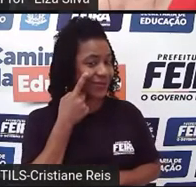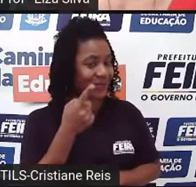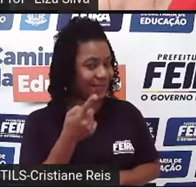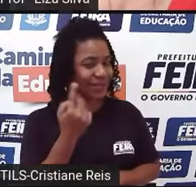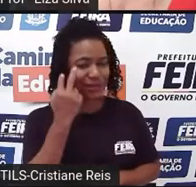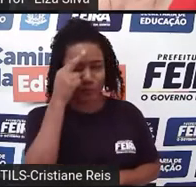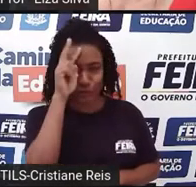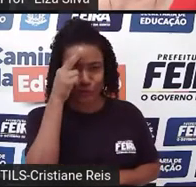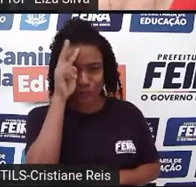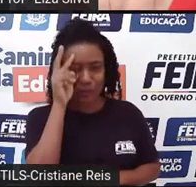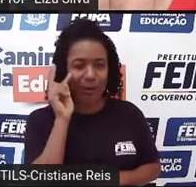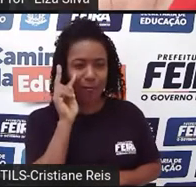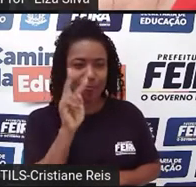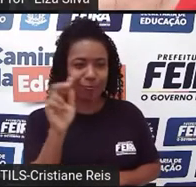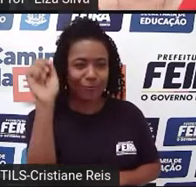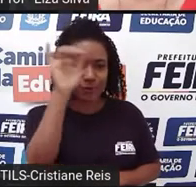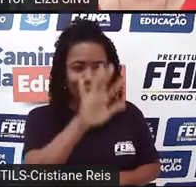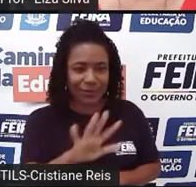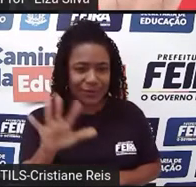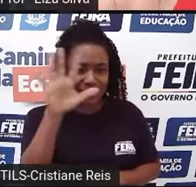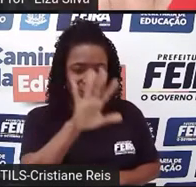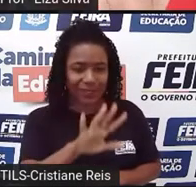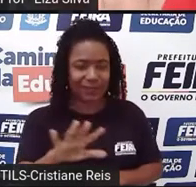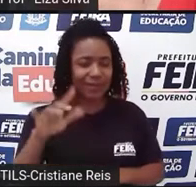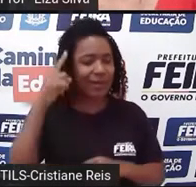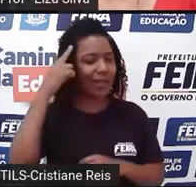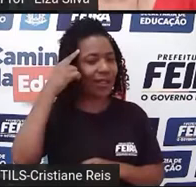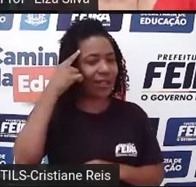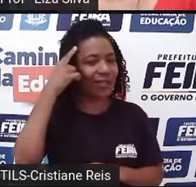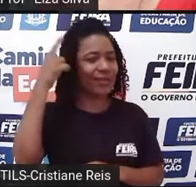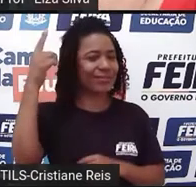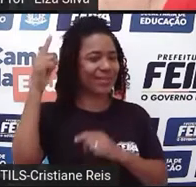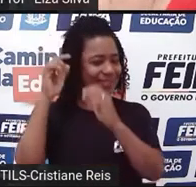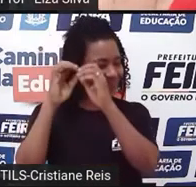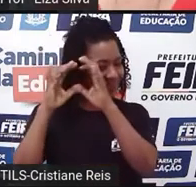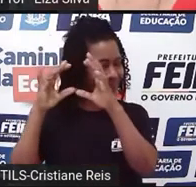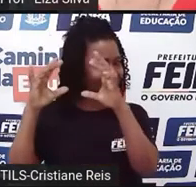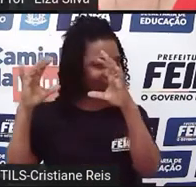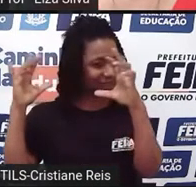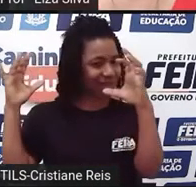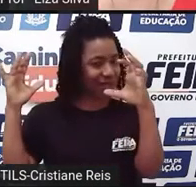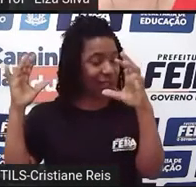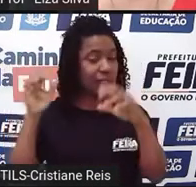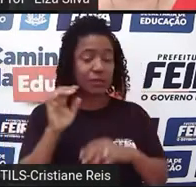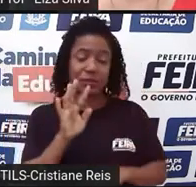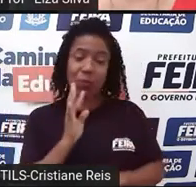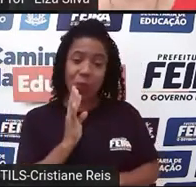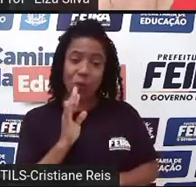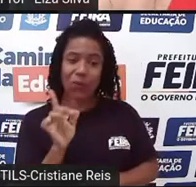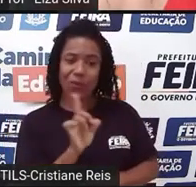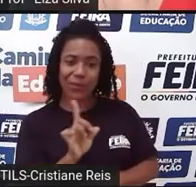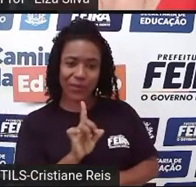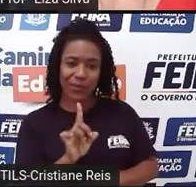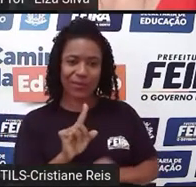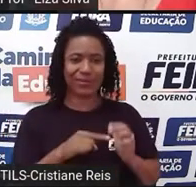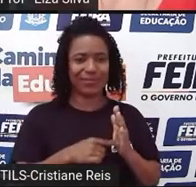história que nós vamos reler ou conhecer, caso você não tenha lido anteriormente.